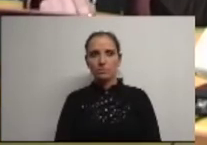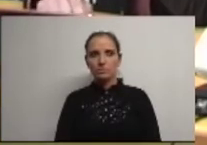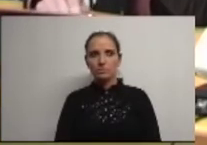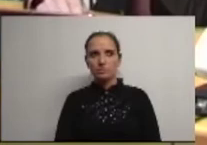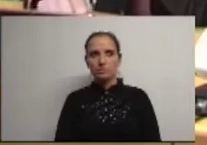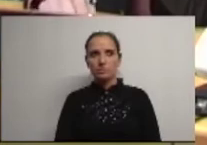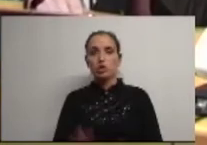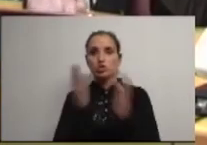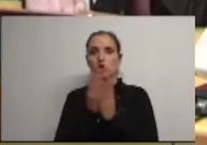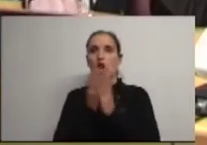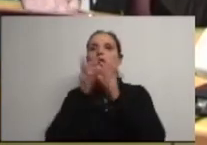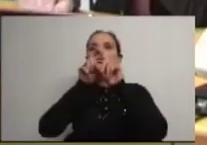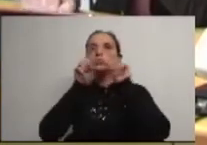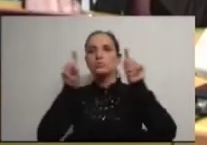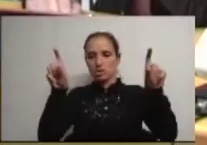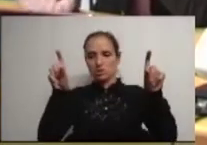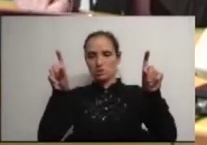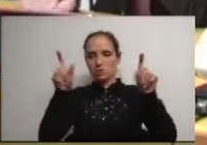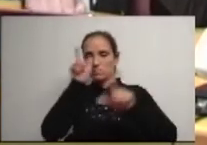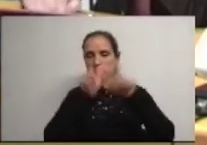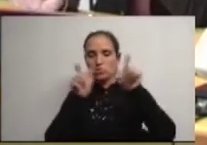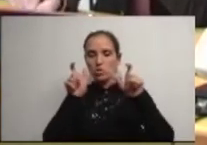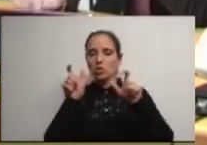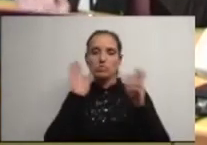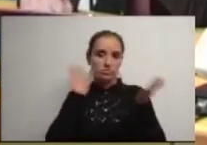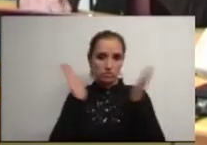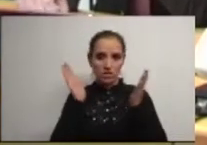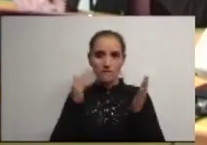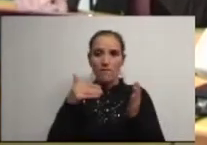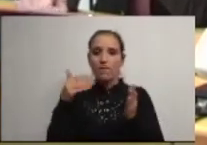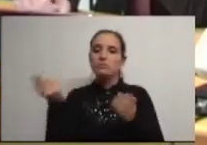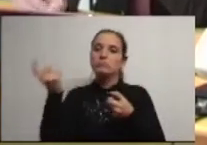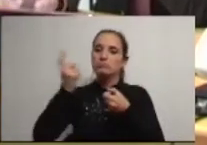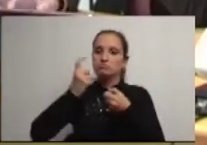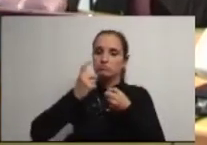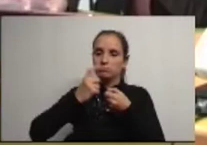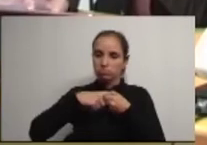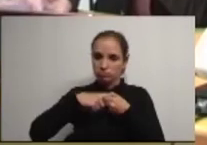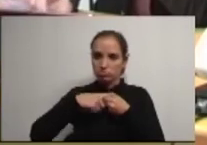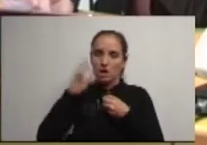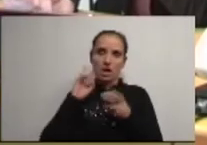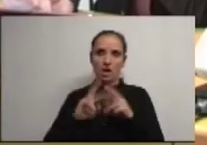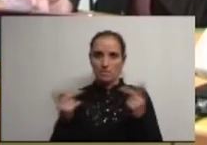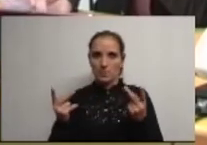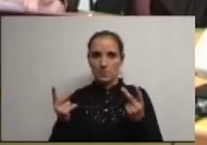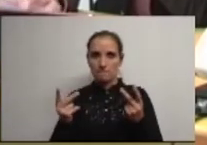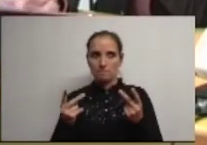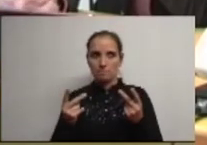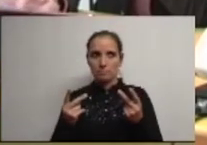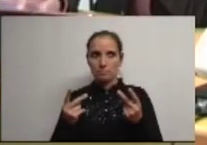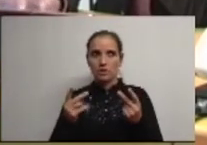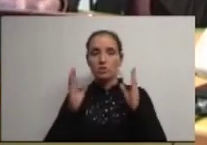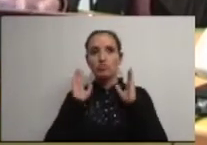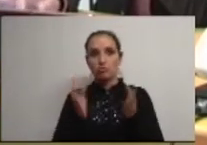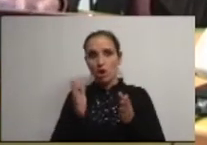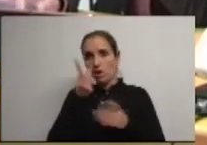nas escolas secundárias o pessoal não docente passar para o município já passou